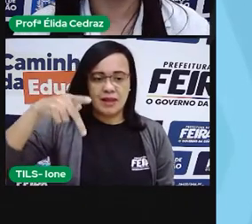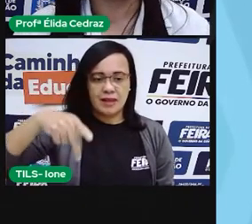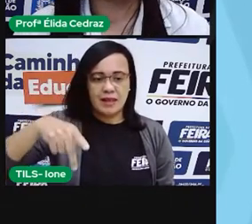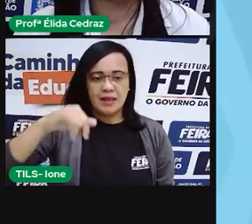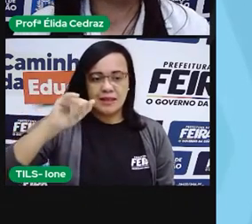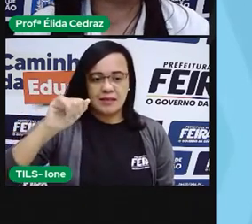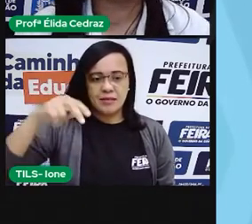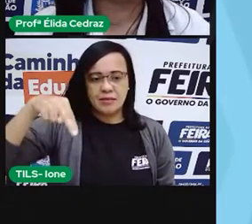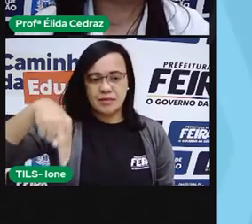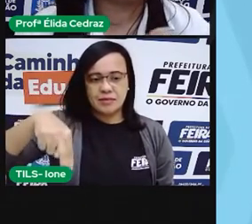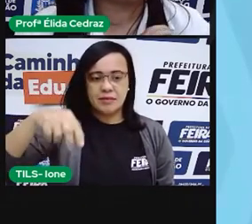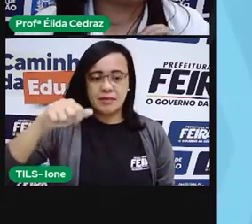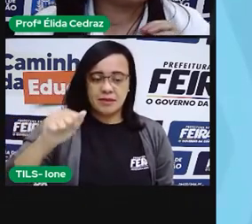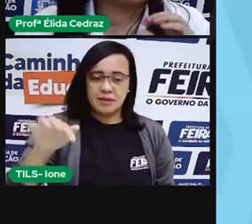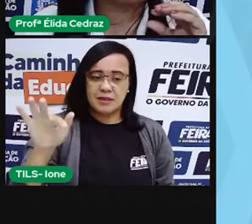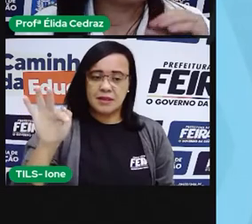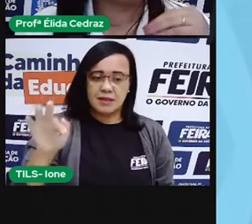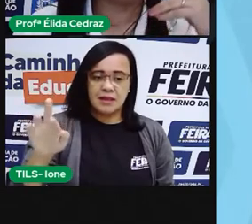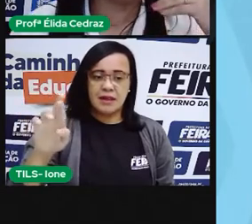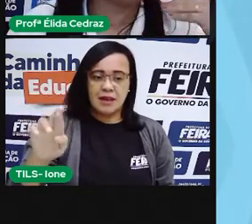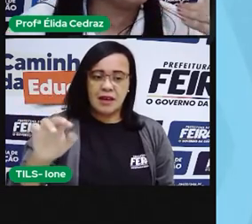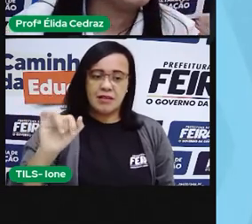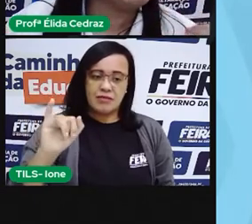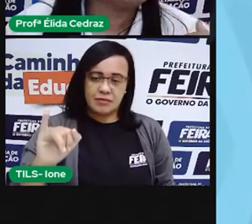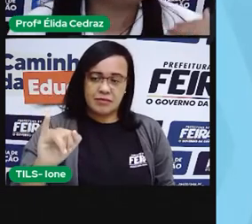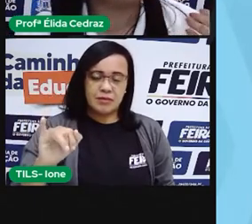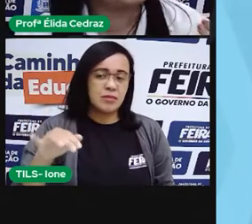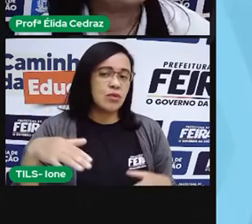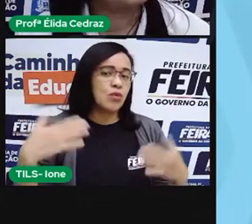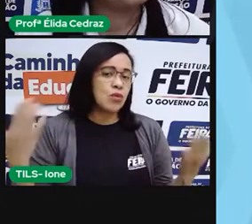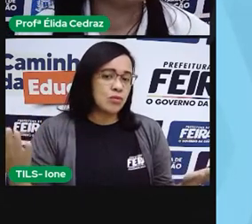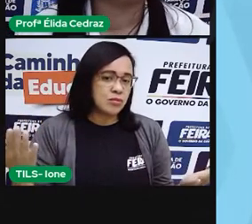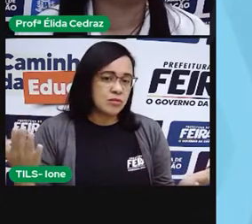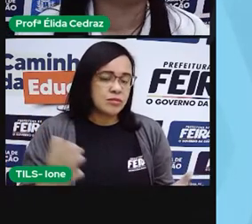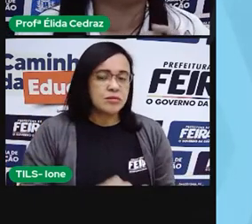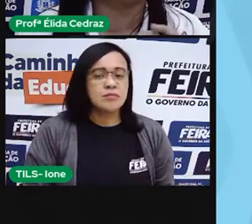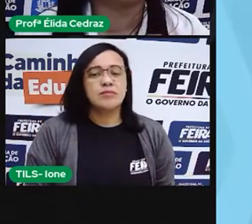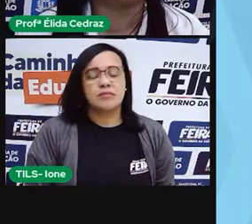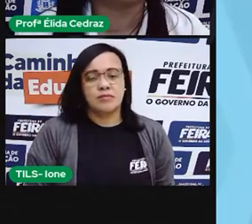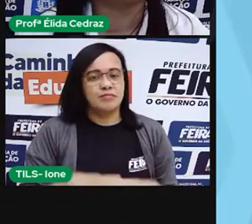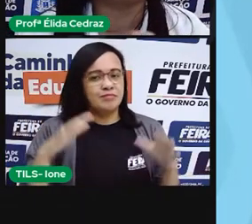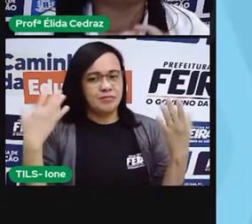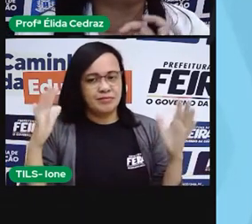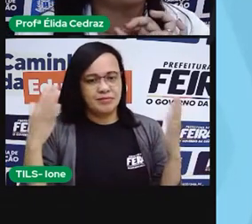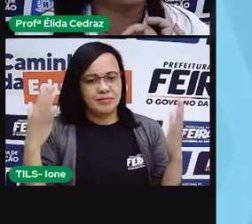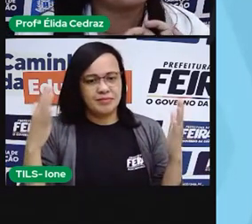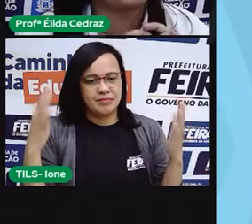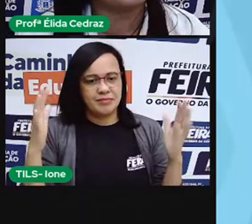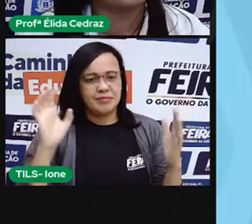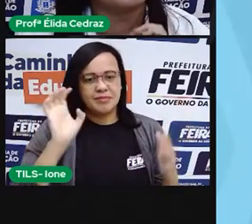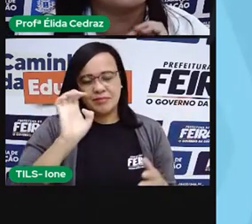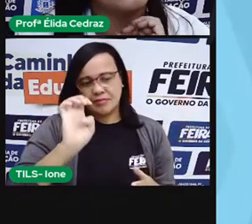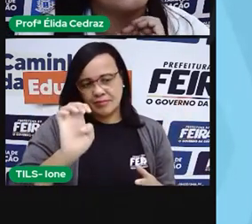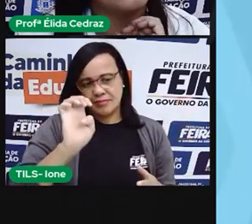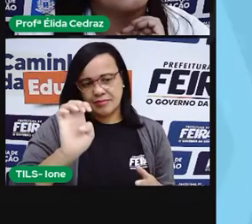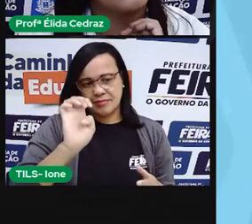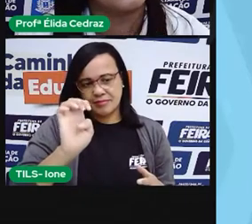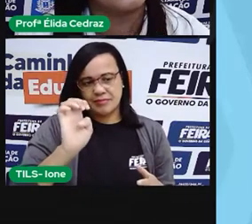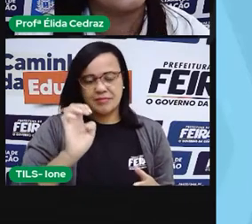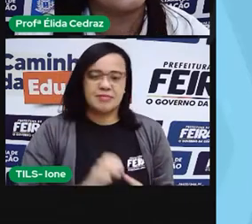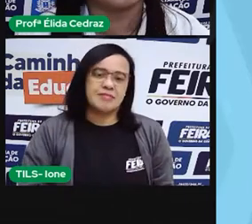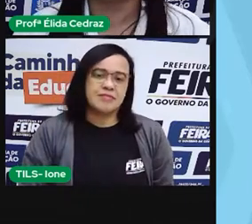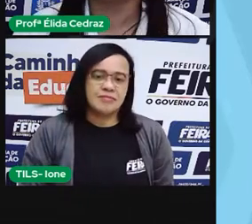Todas as vezes que a letra com um I, caquinha, nós escrevemos com a letra E.